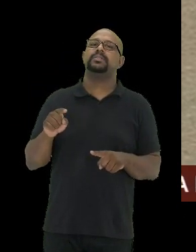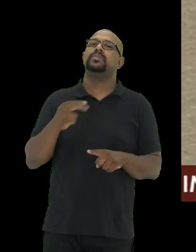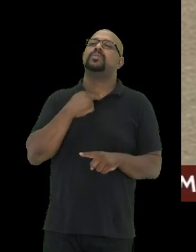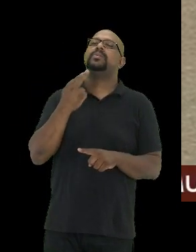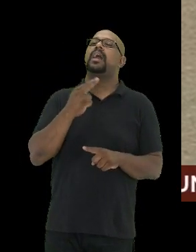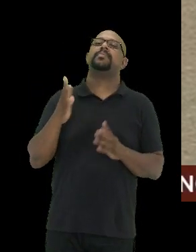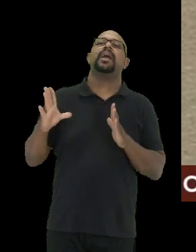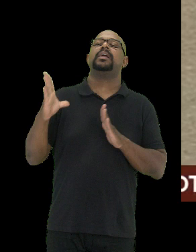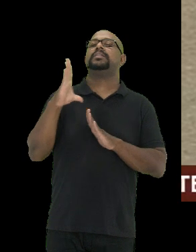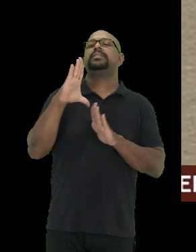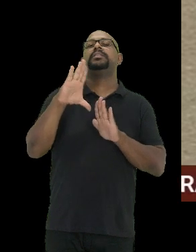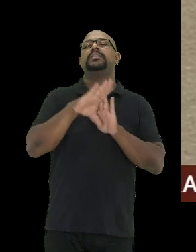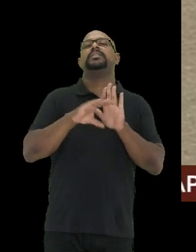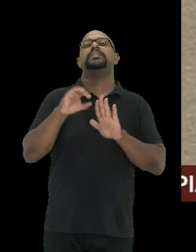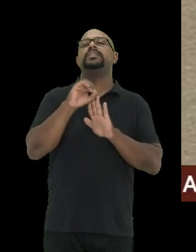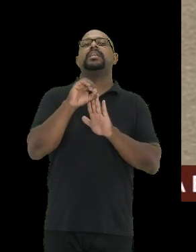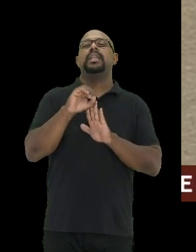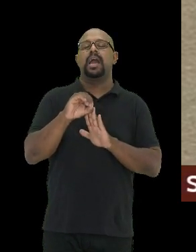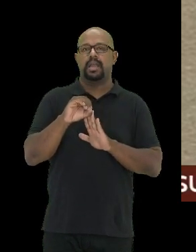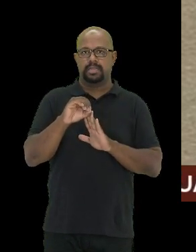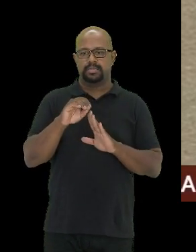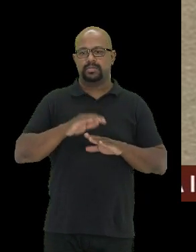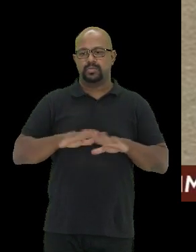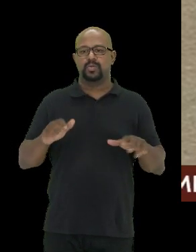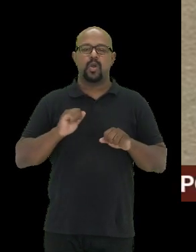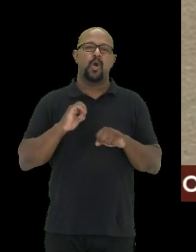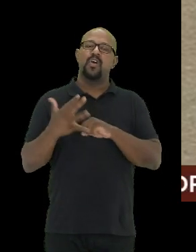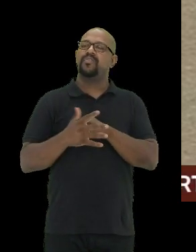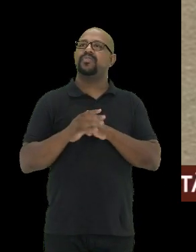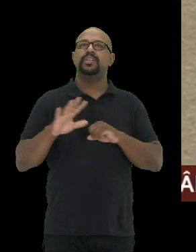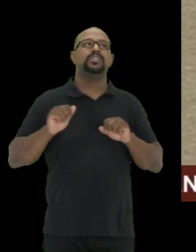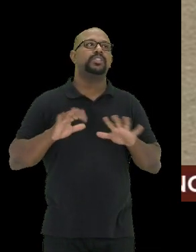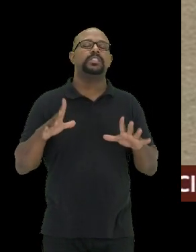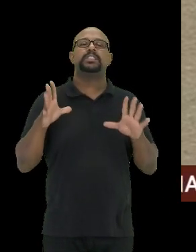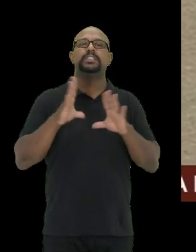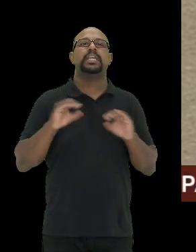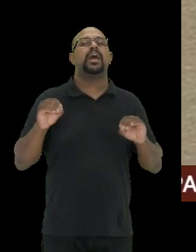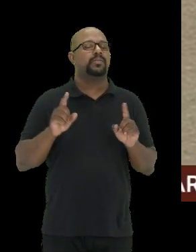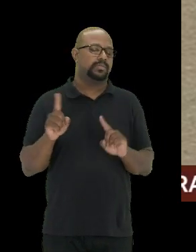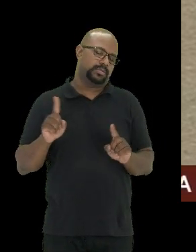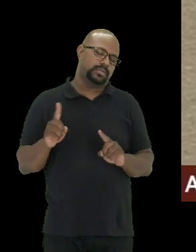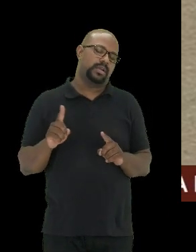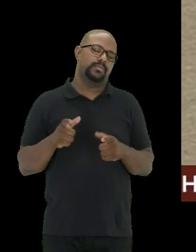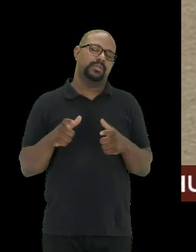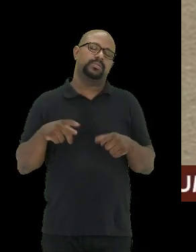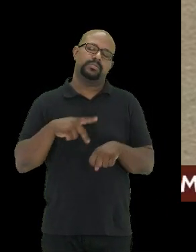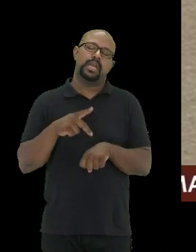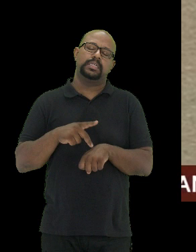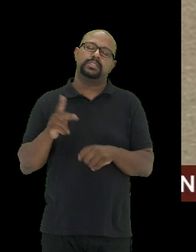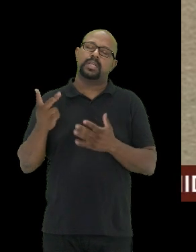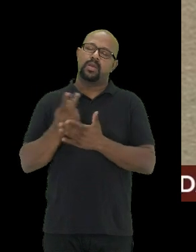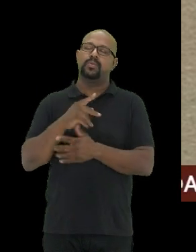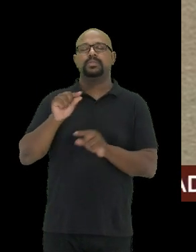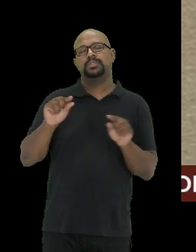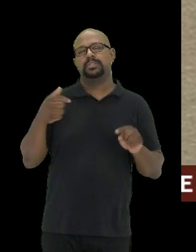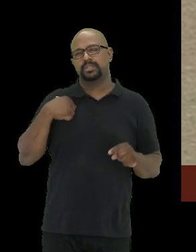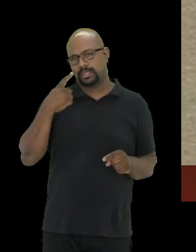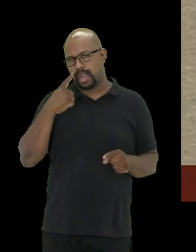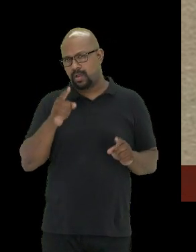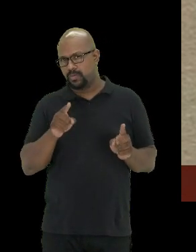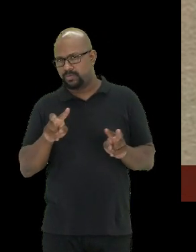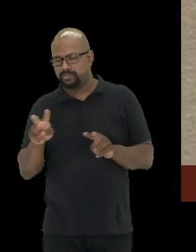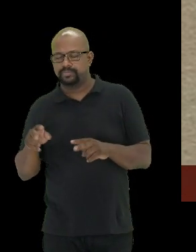levar a taxa de reprodução do vírus para menos do que um. Na maior parte do país isso está acontecendo e a gente está vendo.